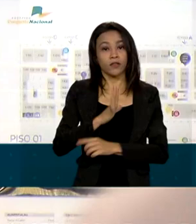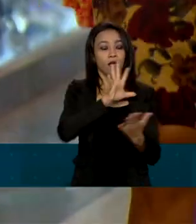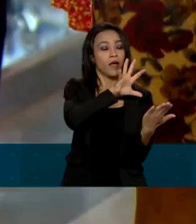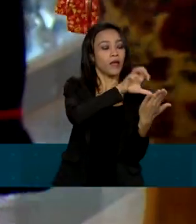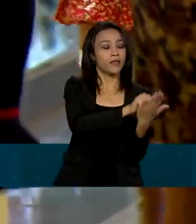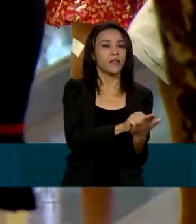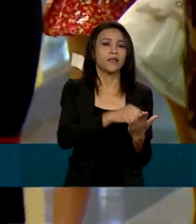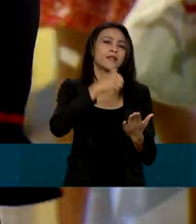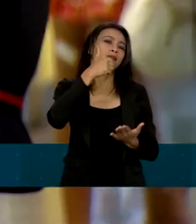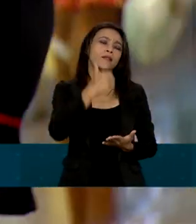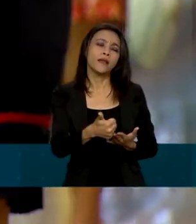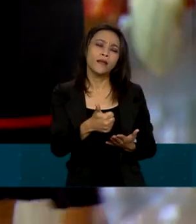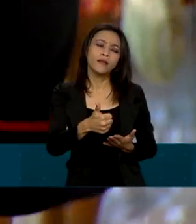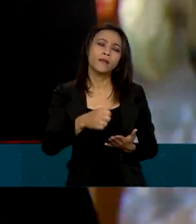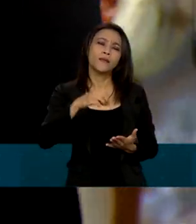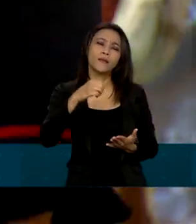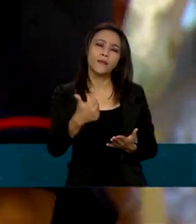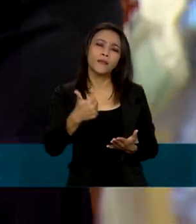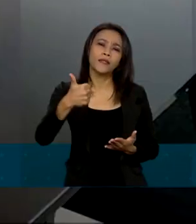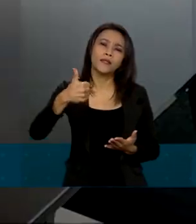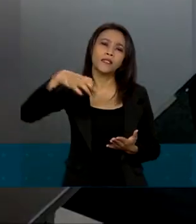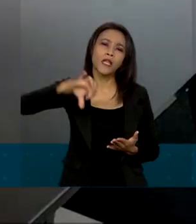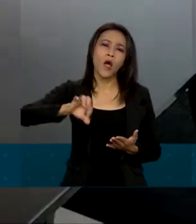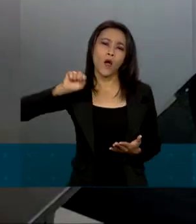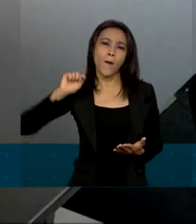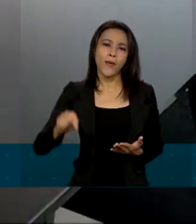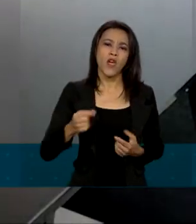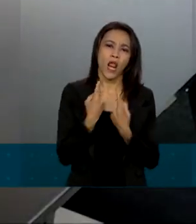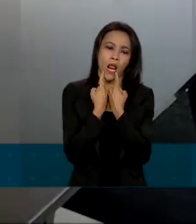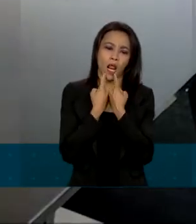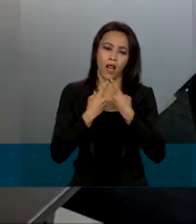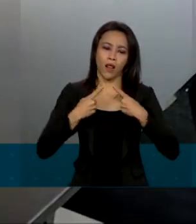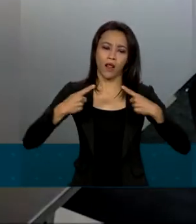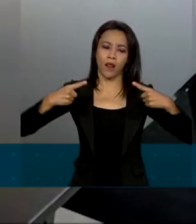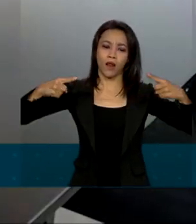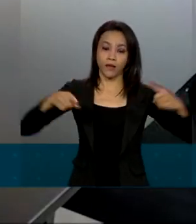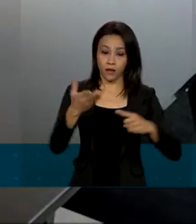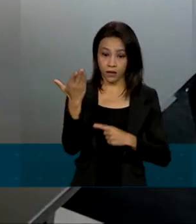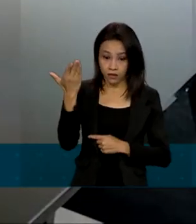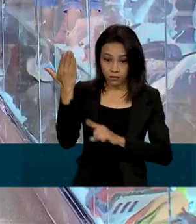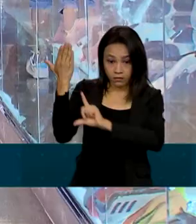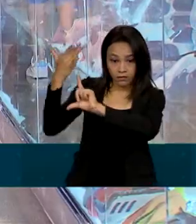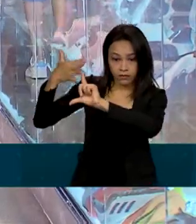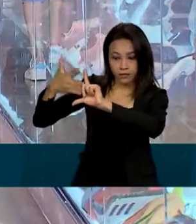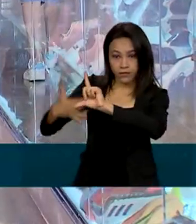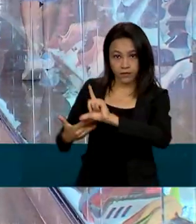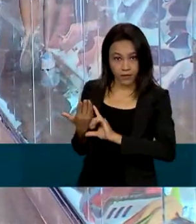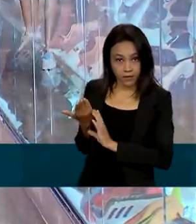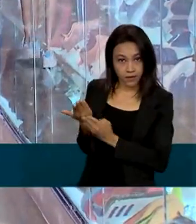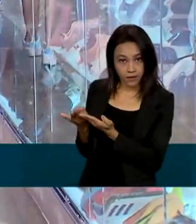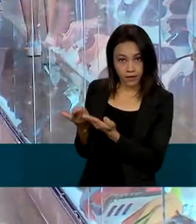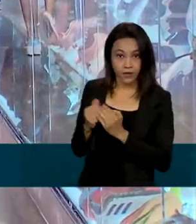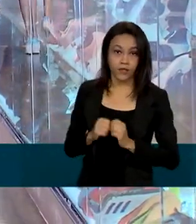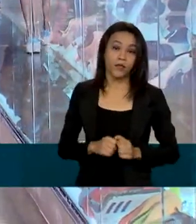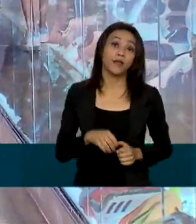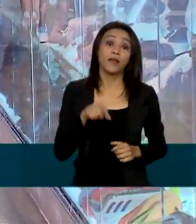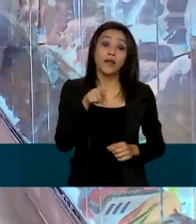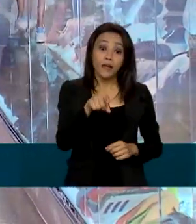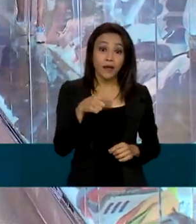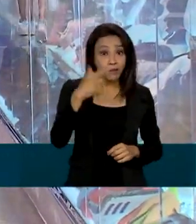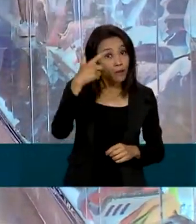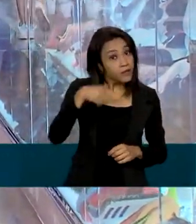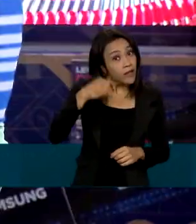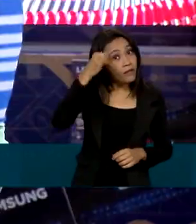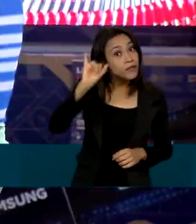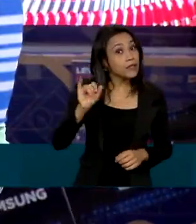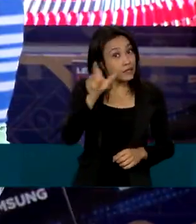119 mil reclamações no site consumidor.gov. E, para não ser mais um nessa